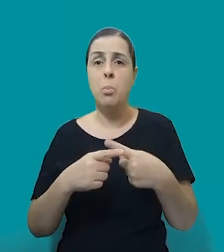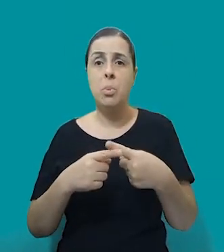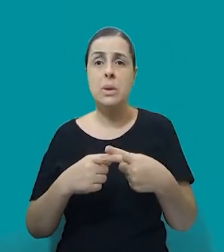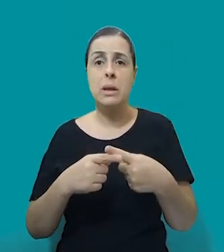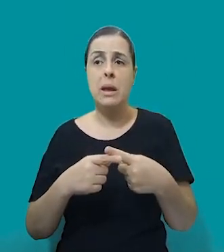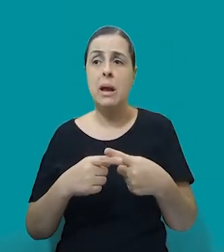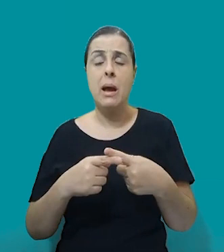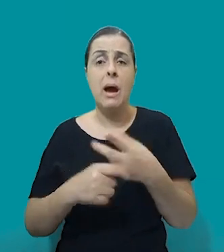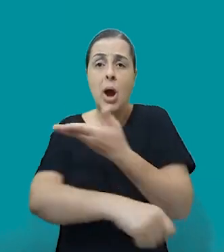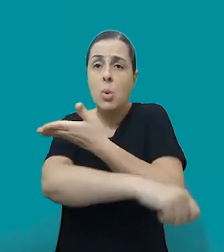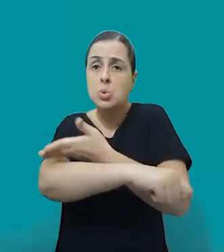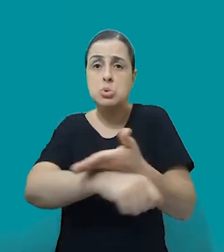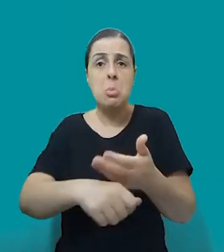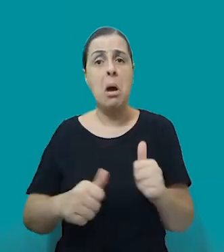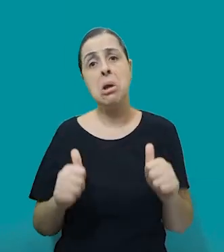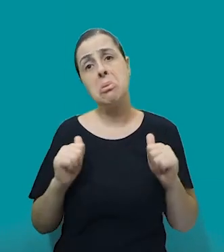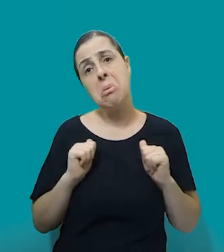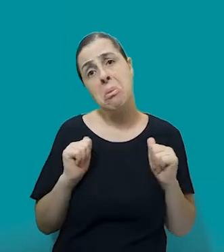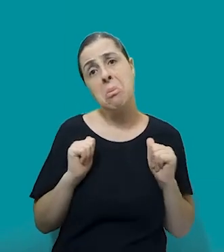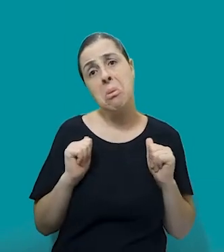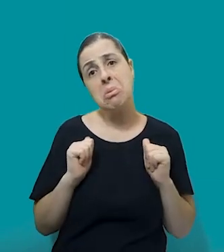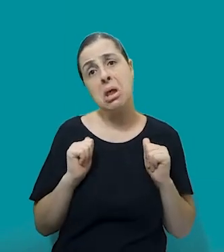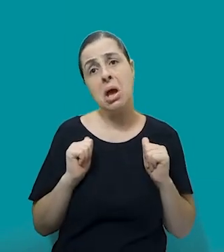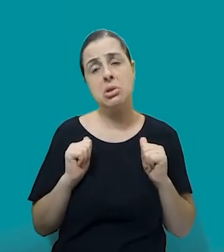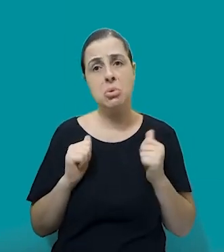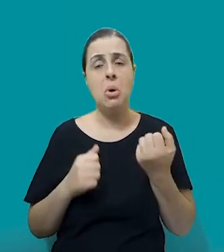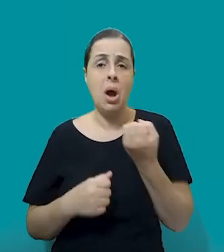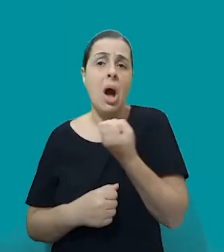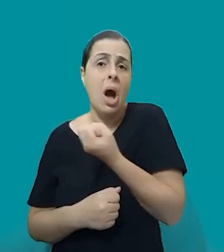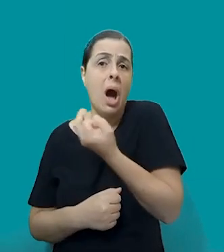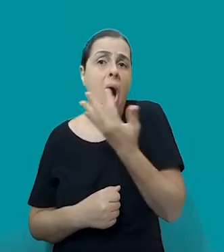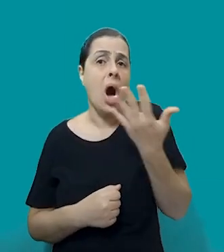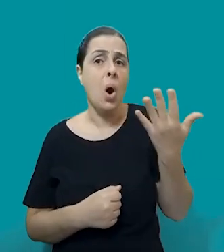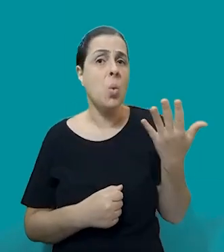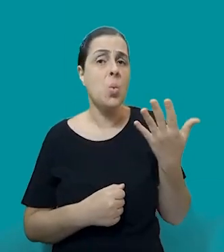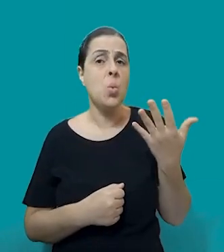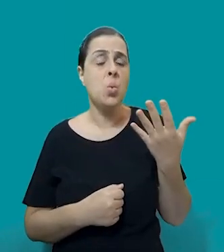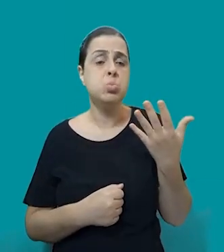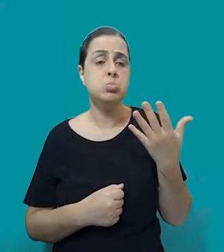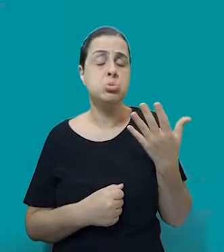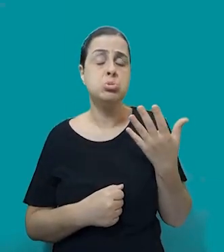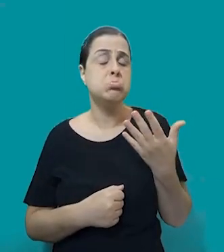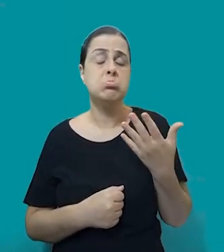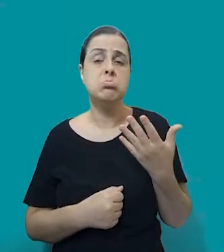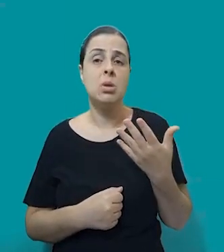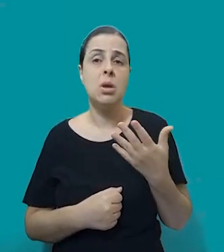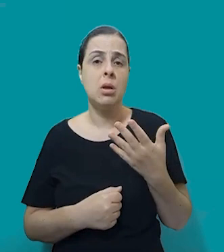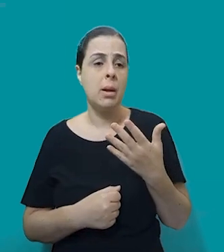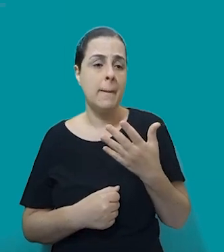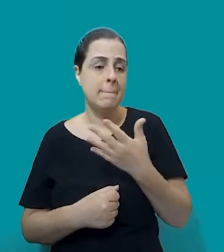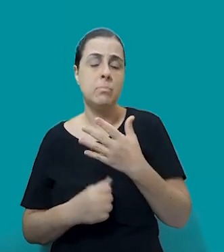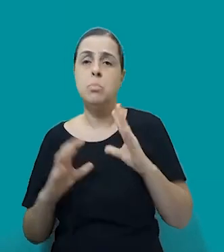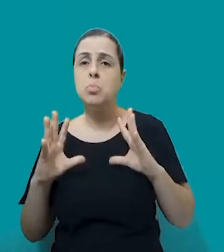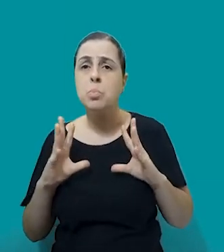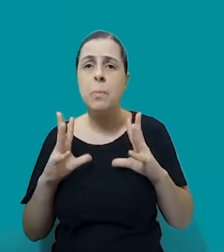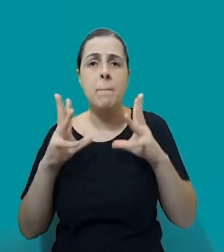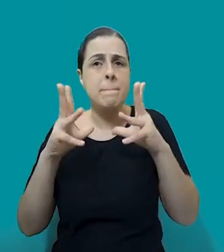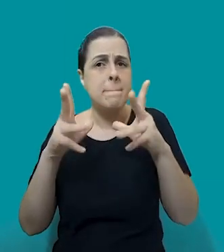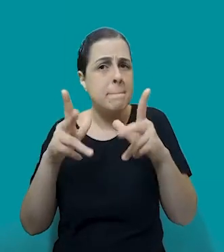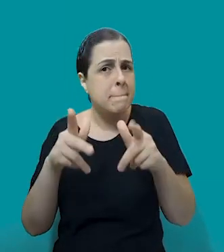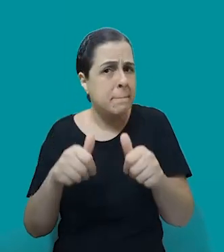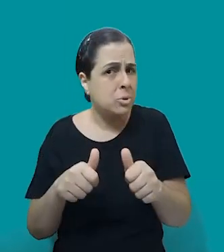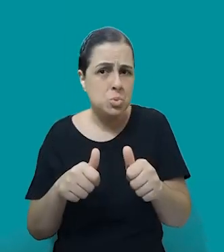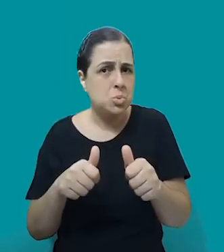tá acomodado, mas não pra todo mundo. Tá acomodado pra alguns, né? Então, se não tá acomodado pra todo mundo, não tá bom.